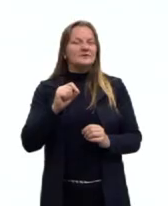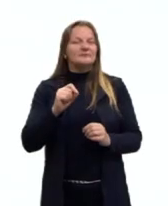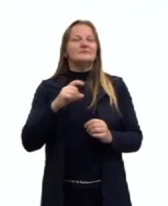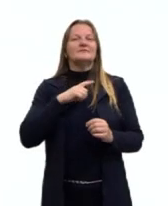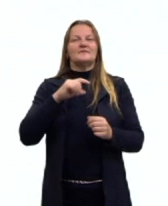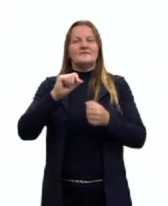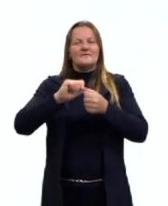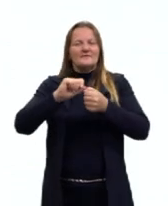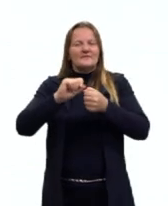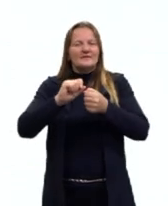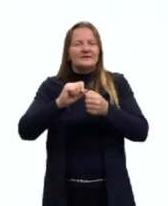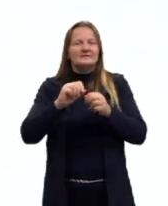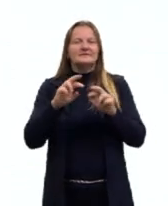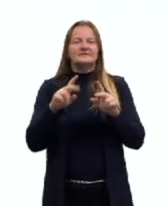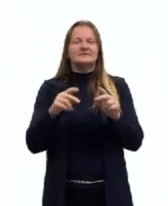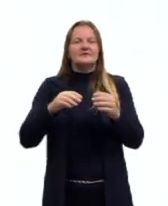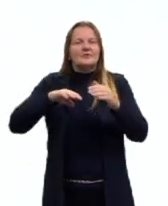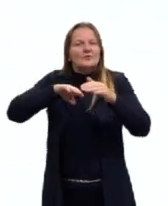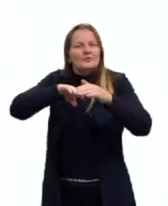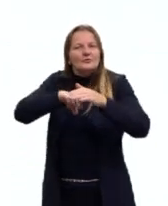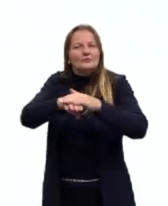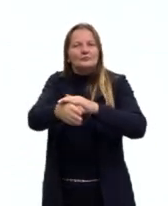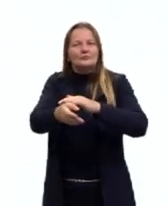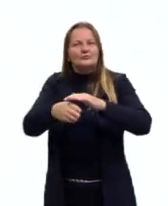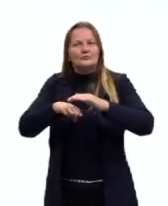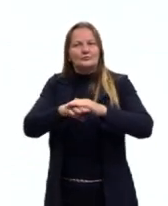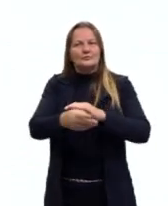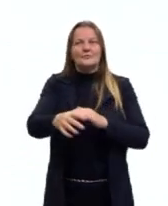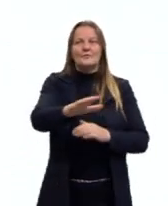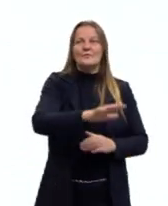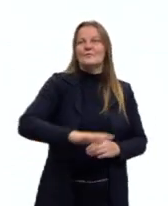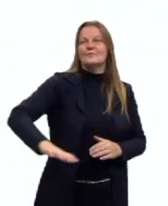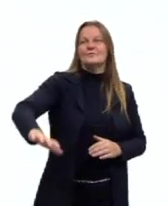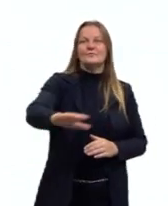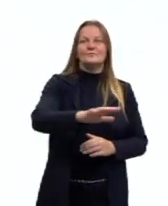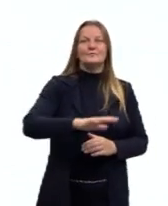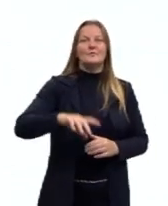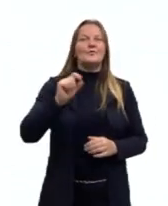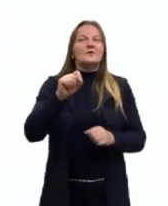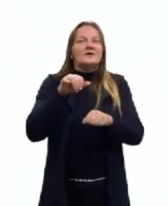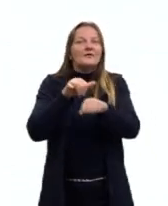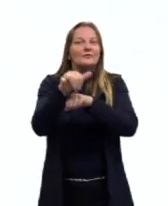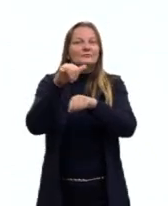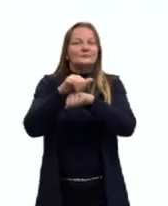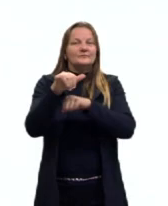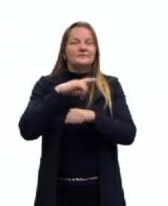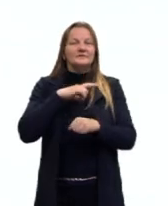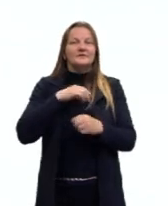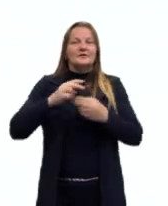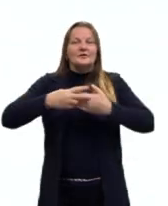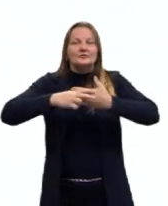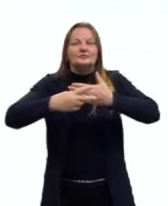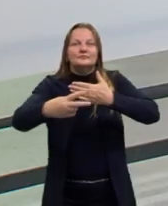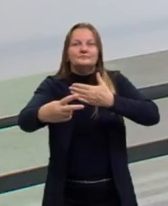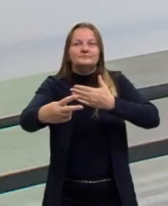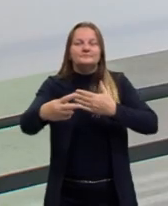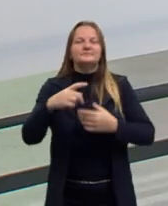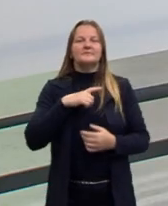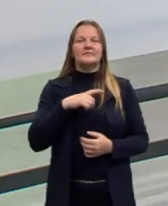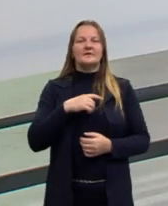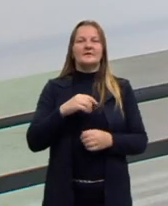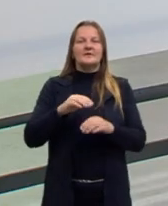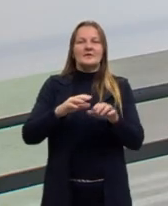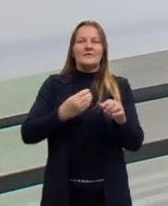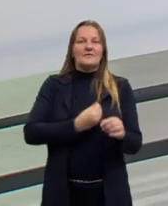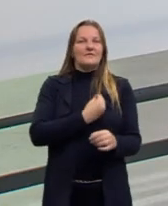fazer com que ele seja adaptado a esse meio. E o que vai acontecer? A consequência disso. Ele vai